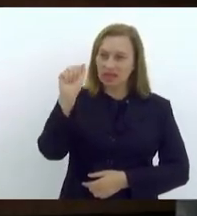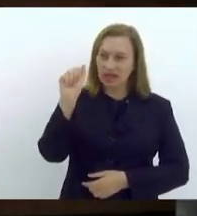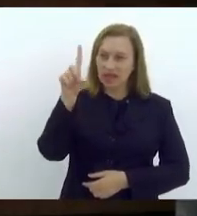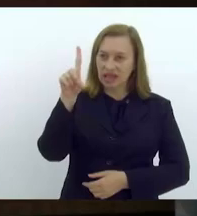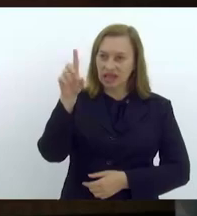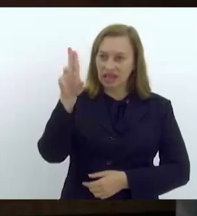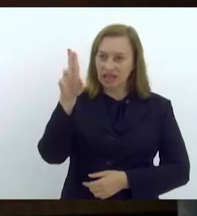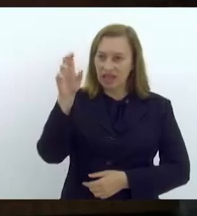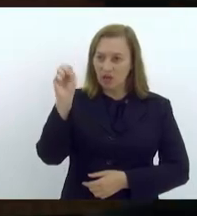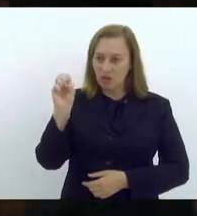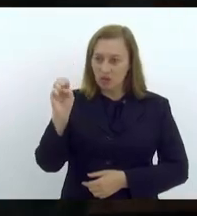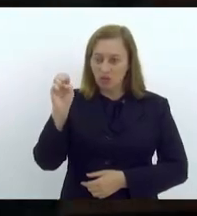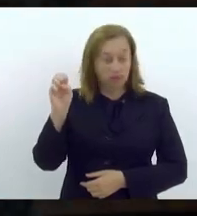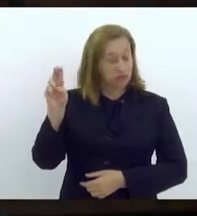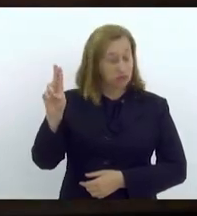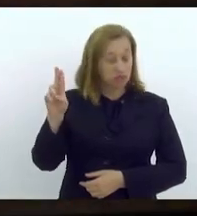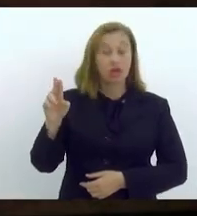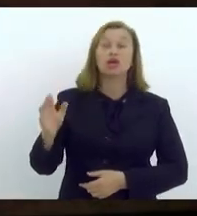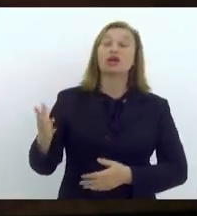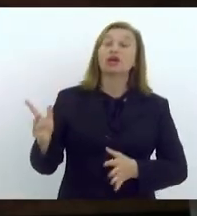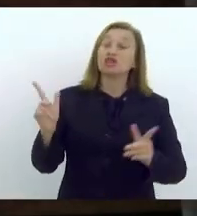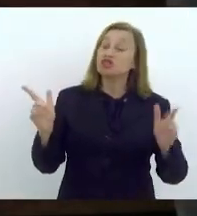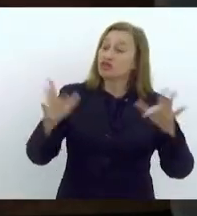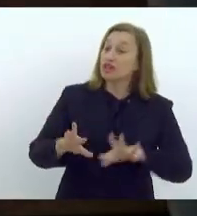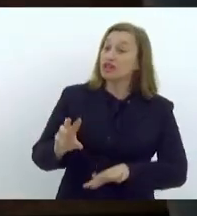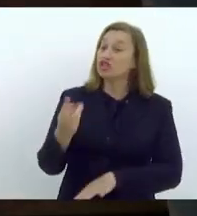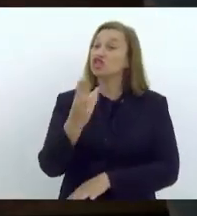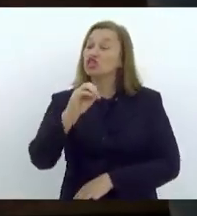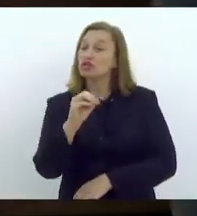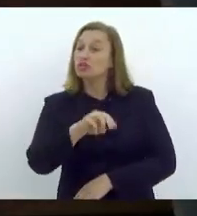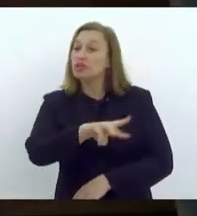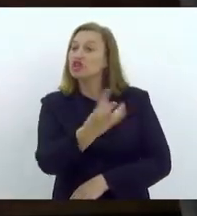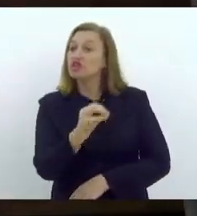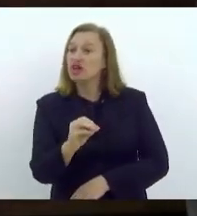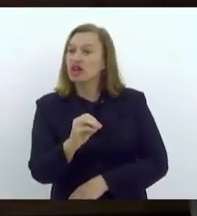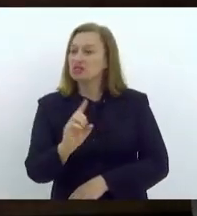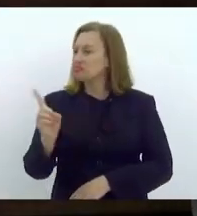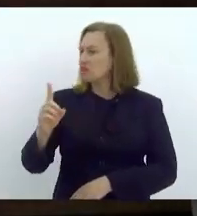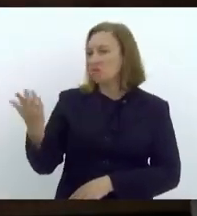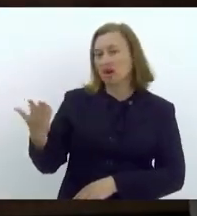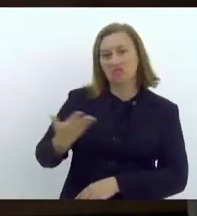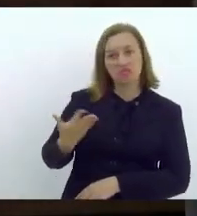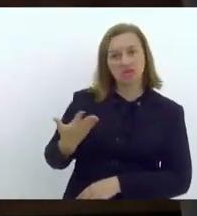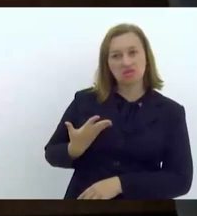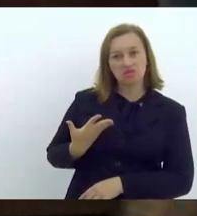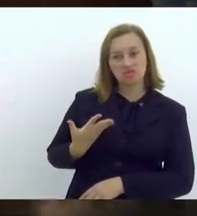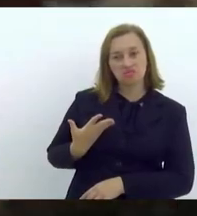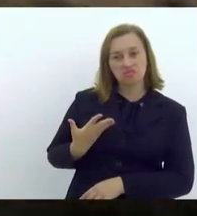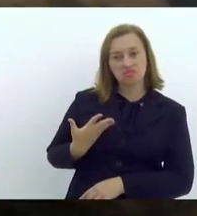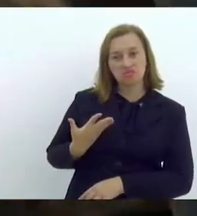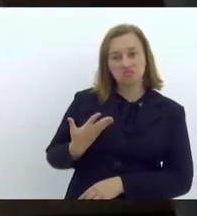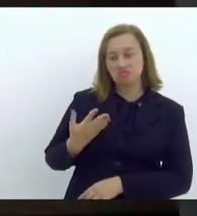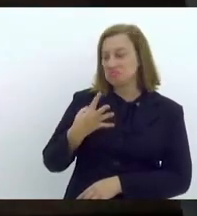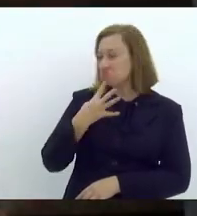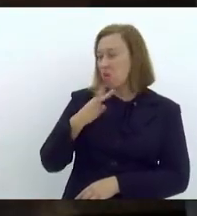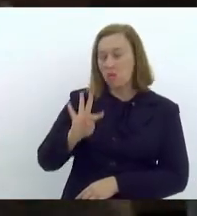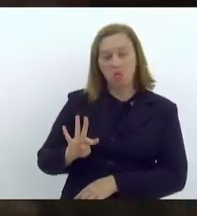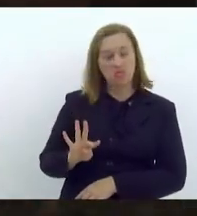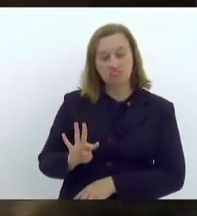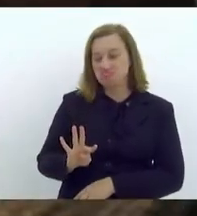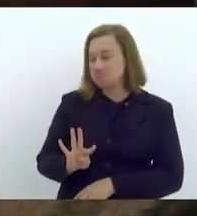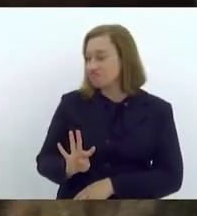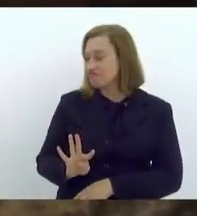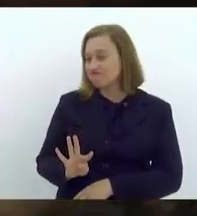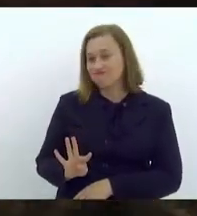Diferente do Chico Machado, ele não é meu amigo, não o conhecia,